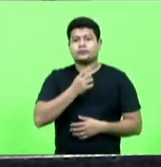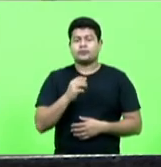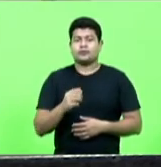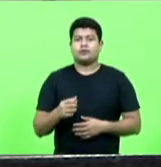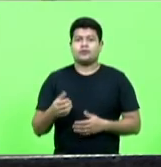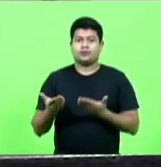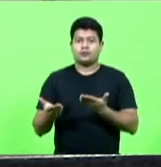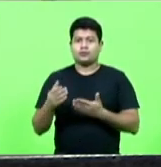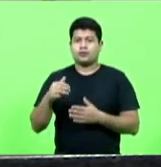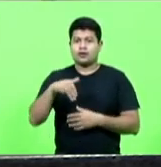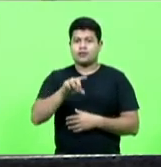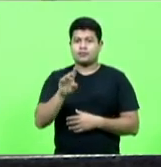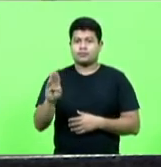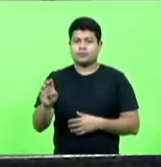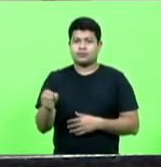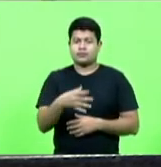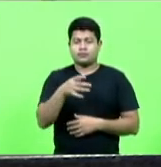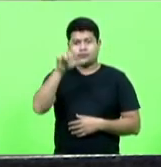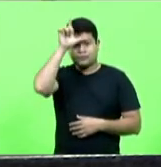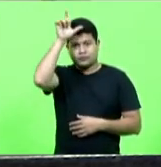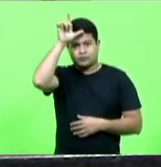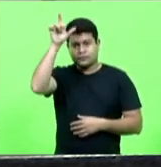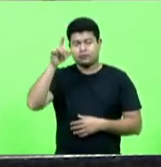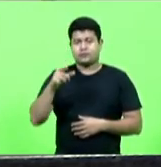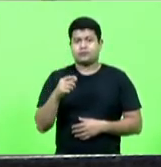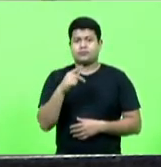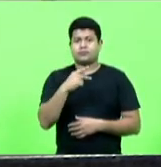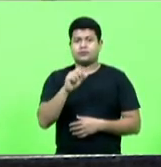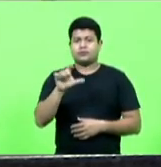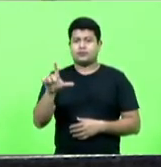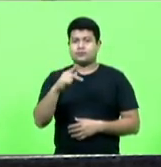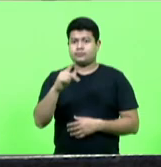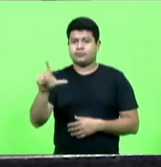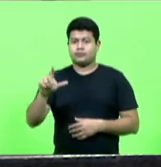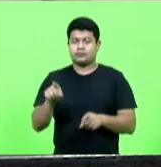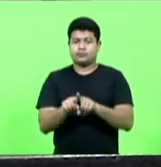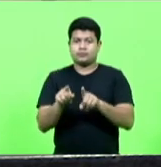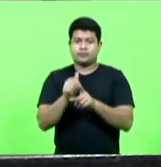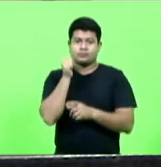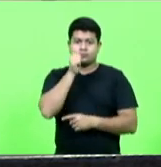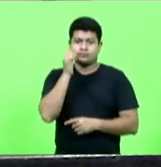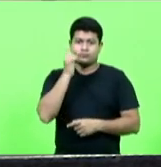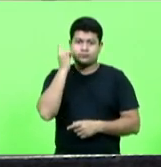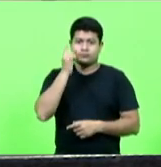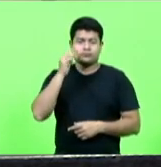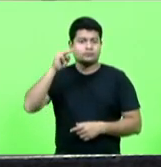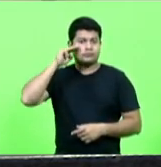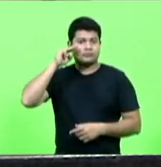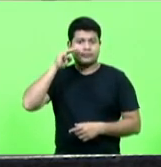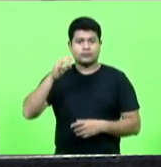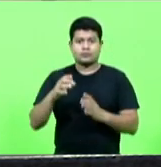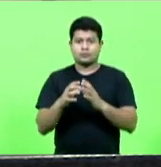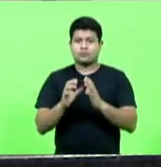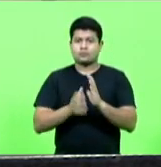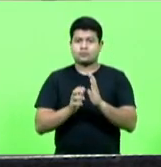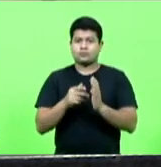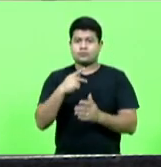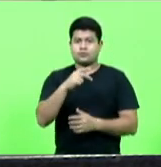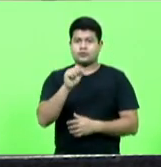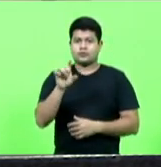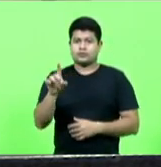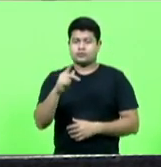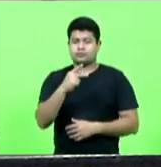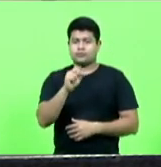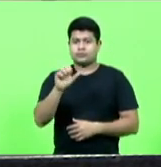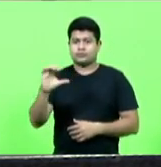Sargento Lima, bloco PSL-PL, e as senhoras deputadas Marlene Fengler, bloco PSD-PSC, e